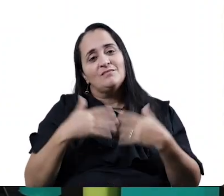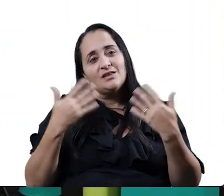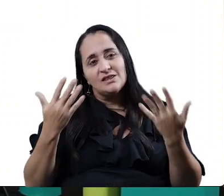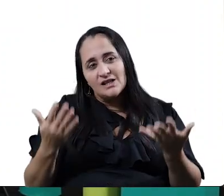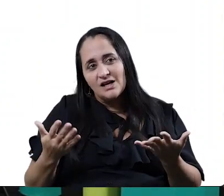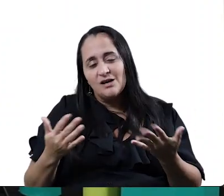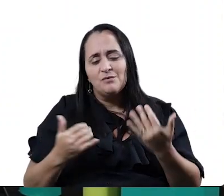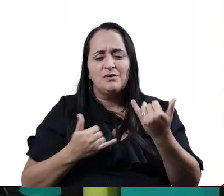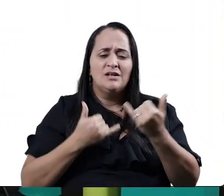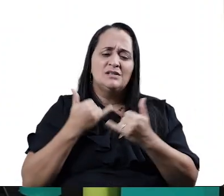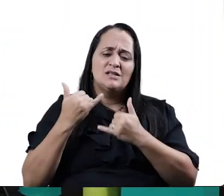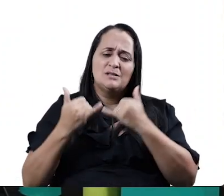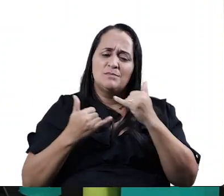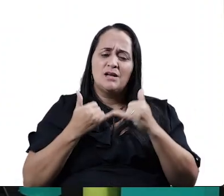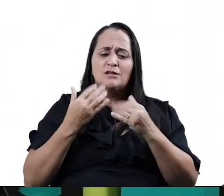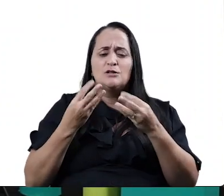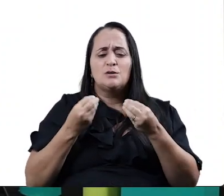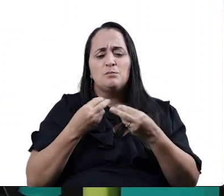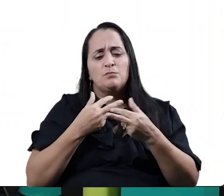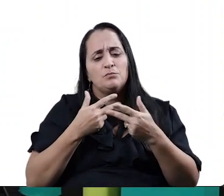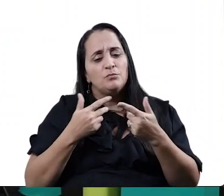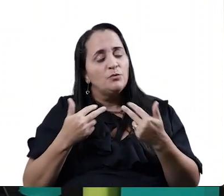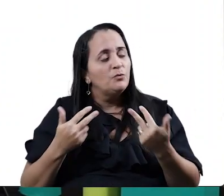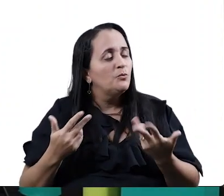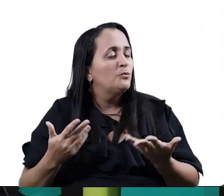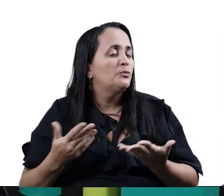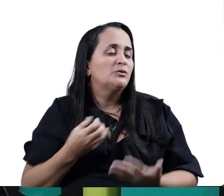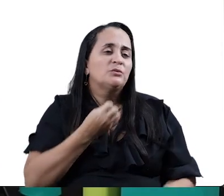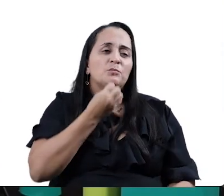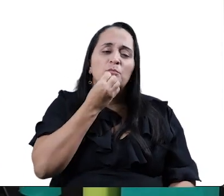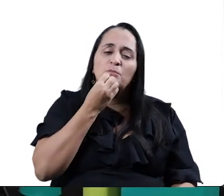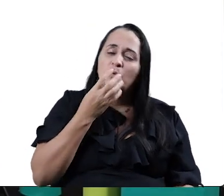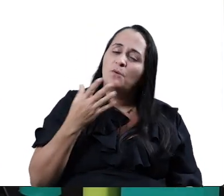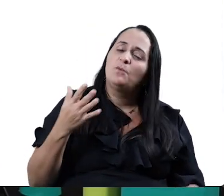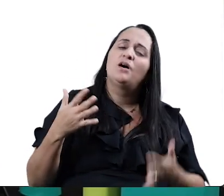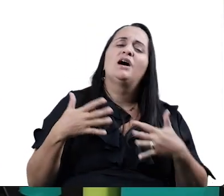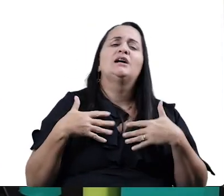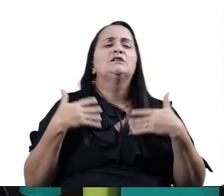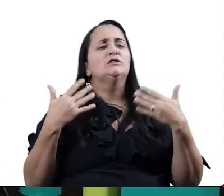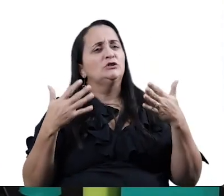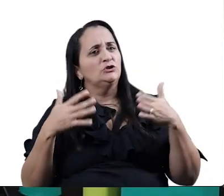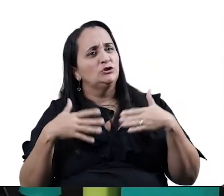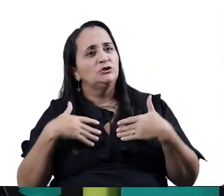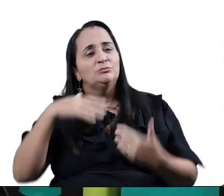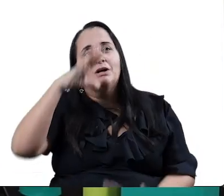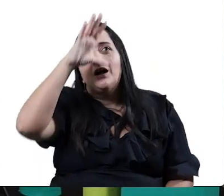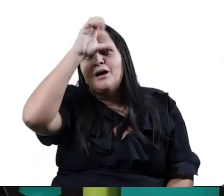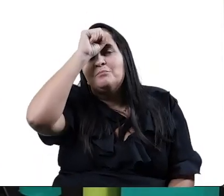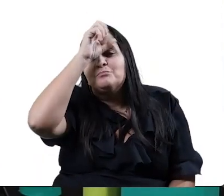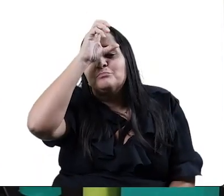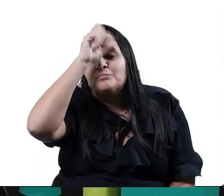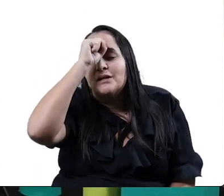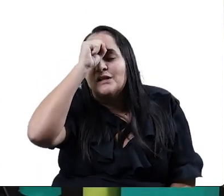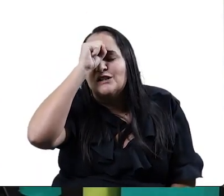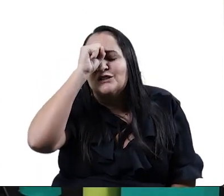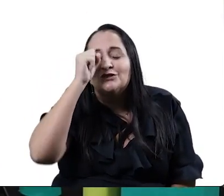Então, essas brincadeiras, gente, são muito divertidas. e anima a gente, a gente aprende e nunca mais esquece que depois que a